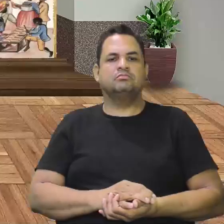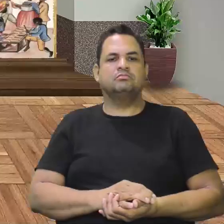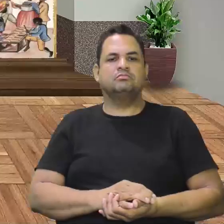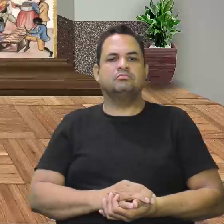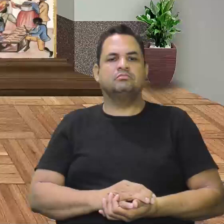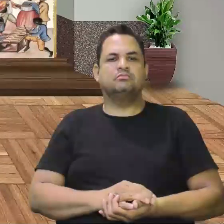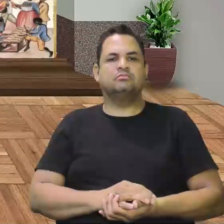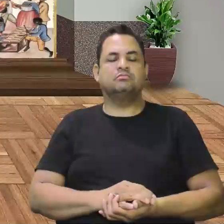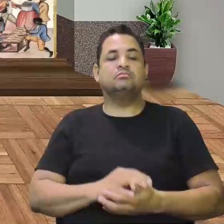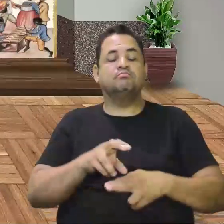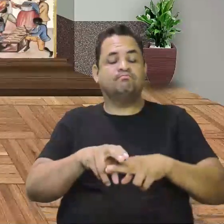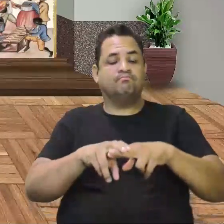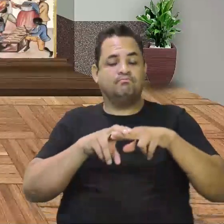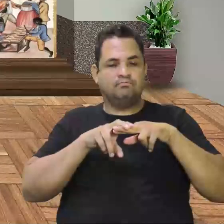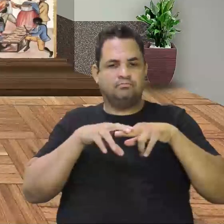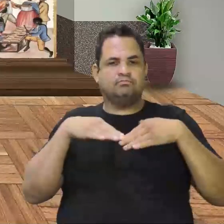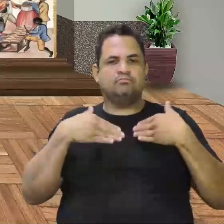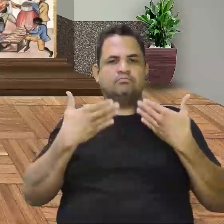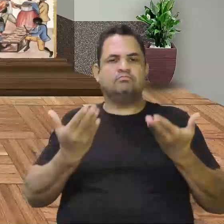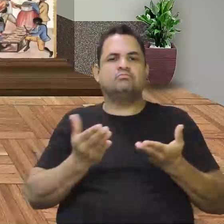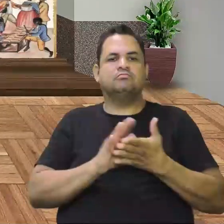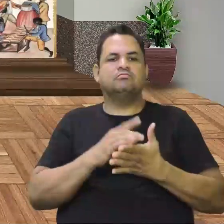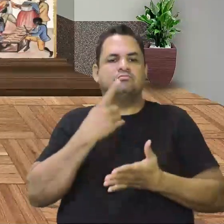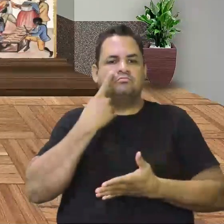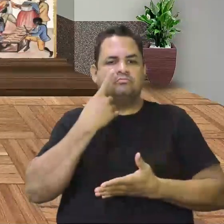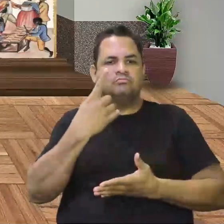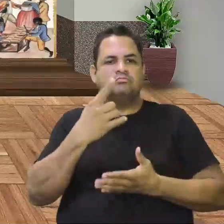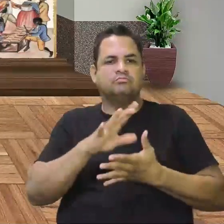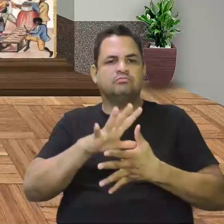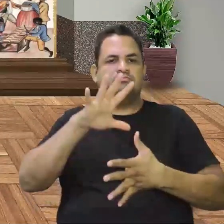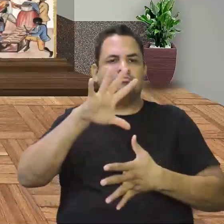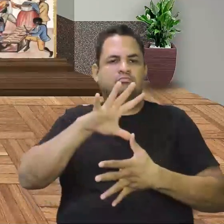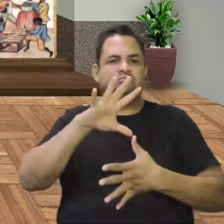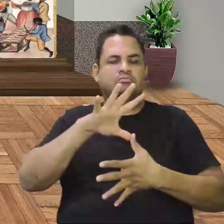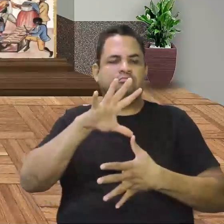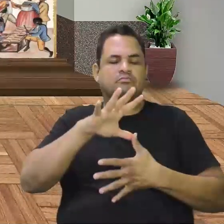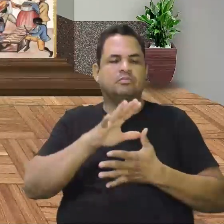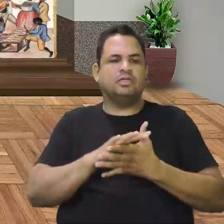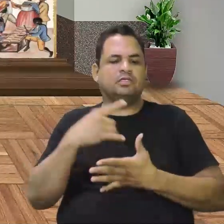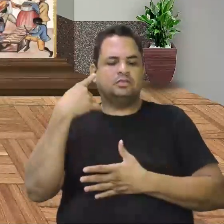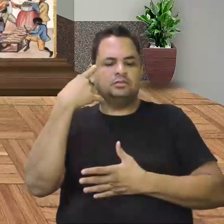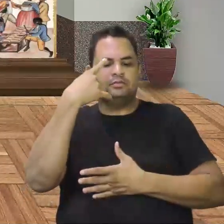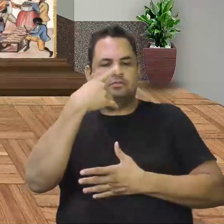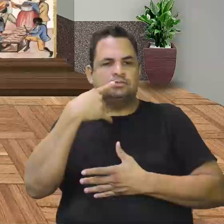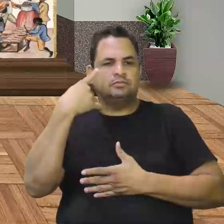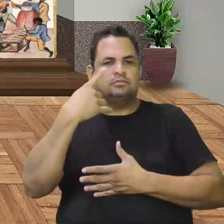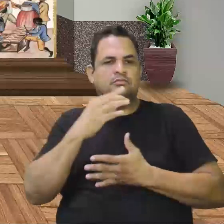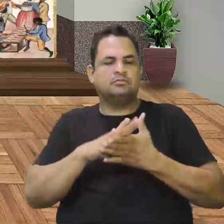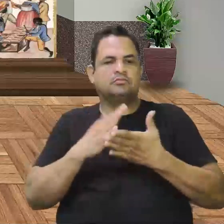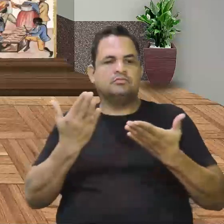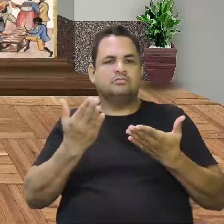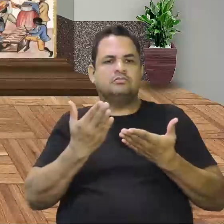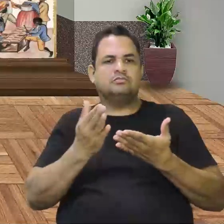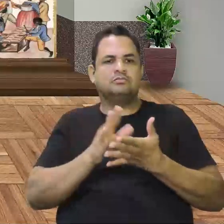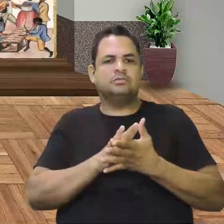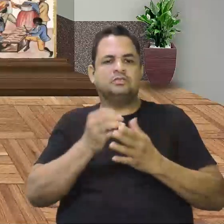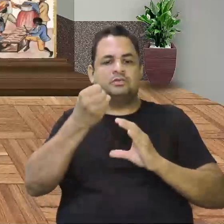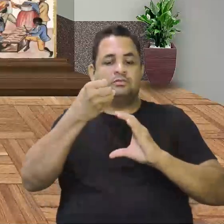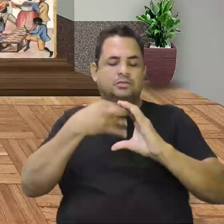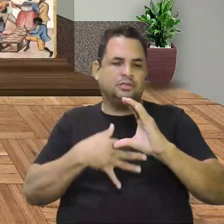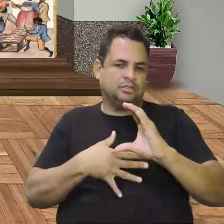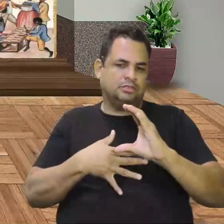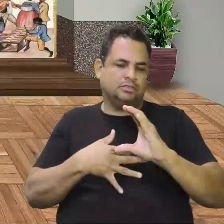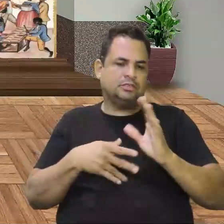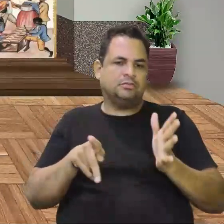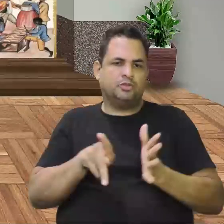É por isso que quando nós observamos a América Espanhola, nós observamos elas com uma característica.